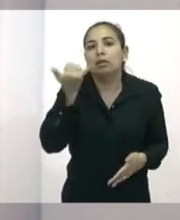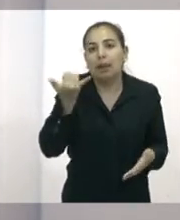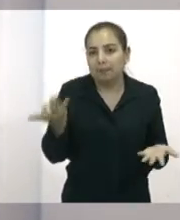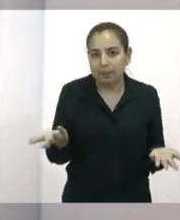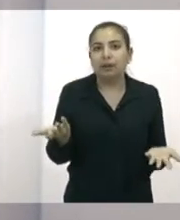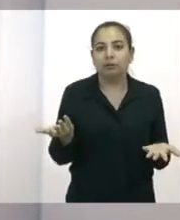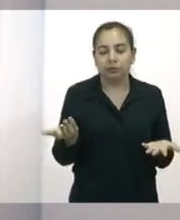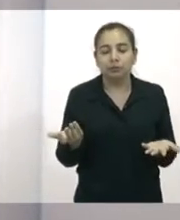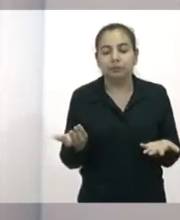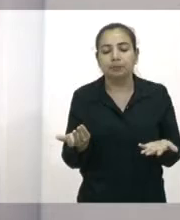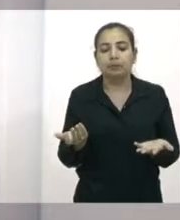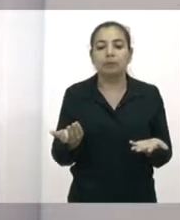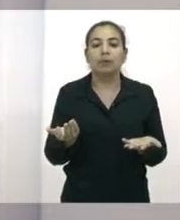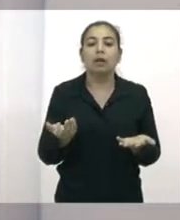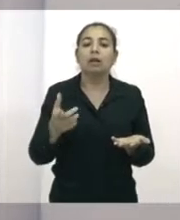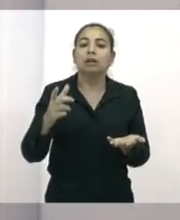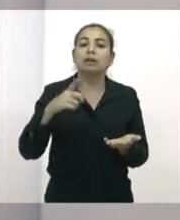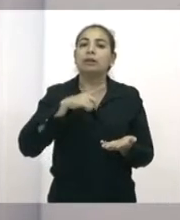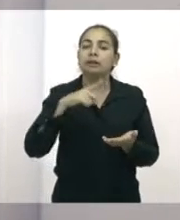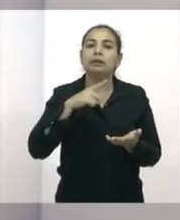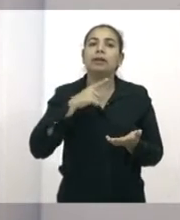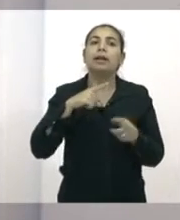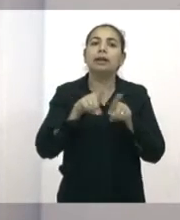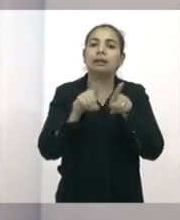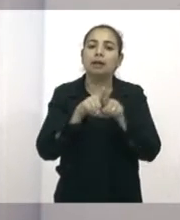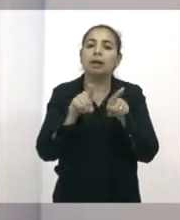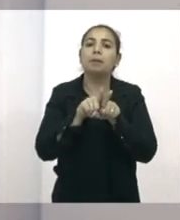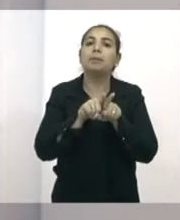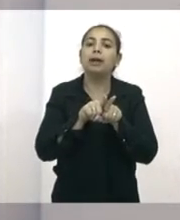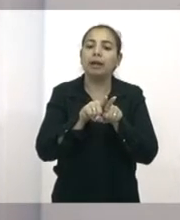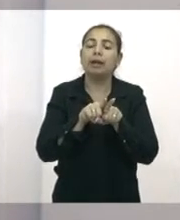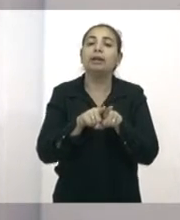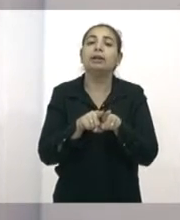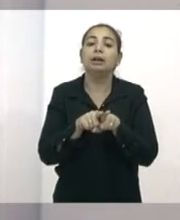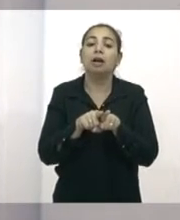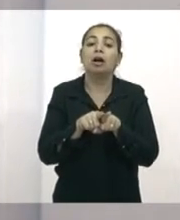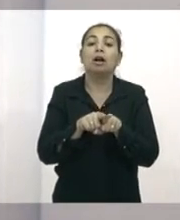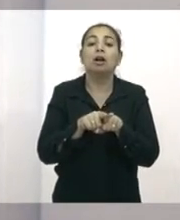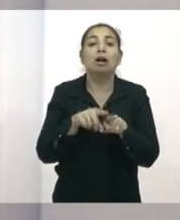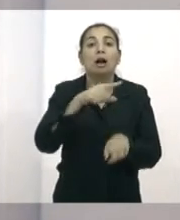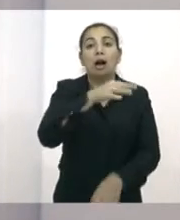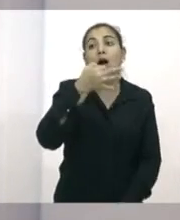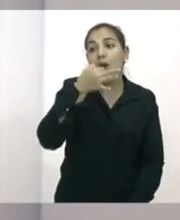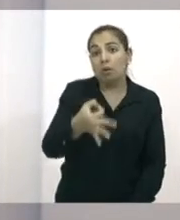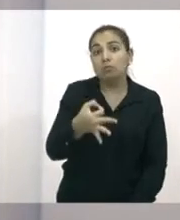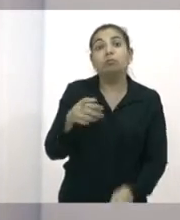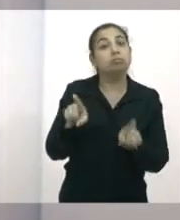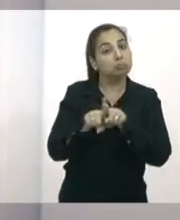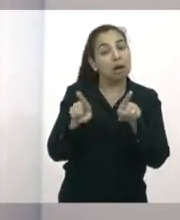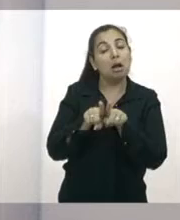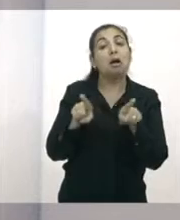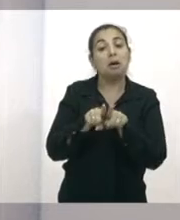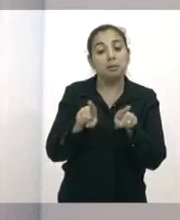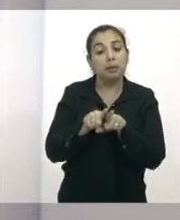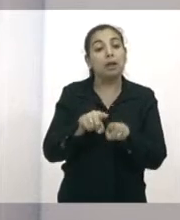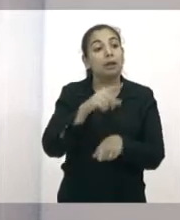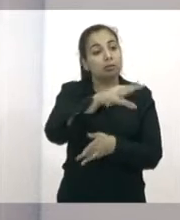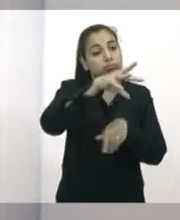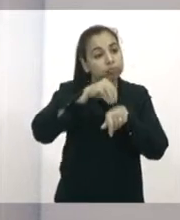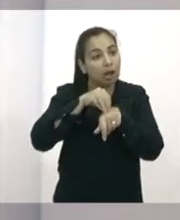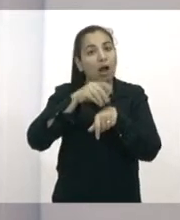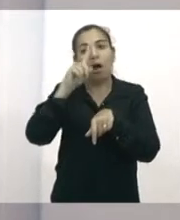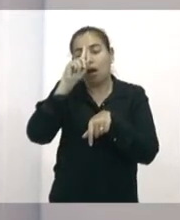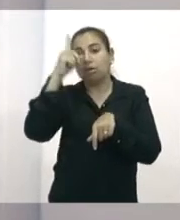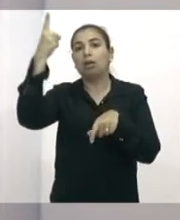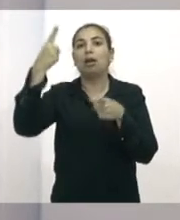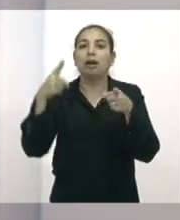Secretaria de Educação, encaminhamentos mais diretos, como surgem também sugestões legislativas, ideias que a gente passa a ter a